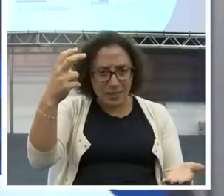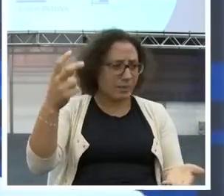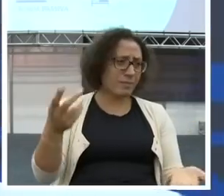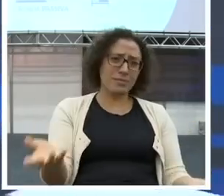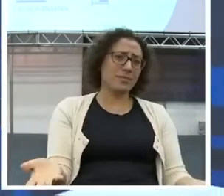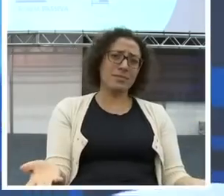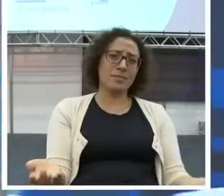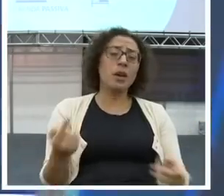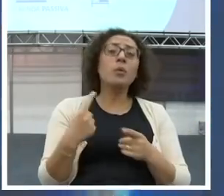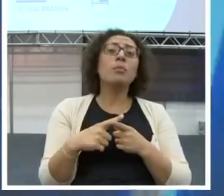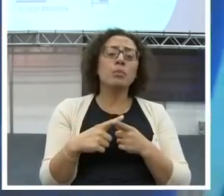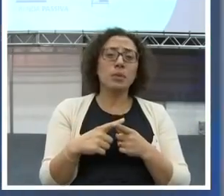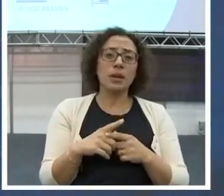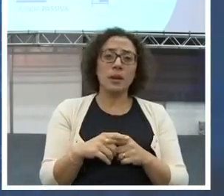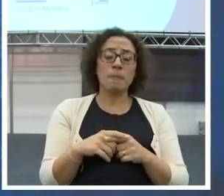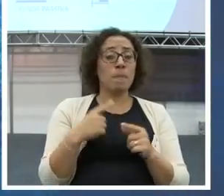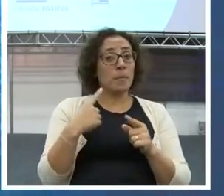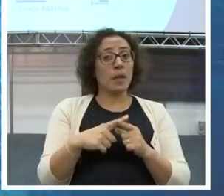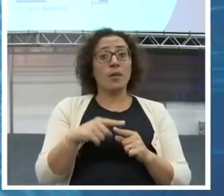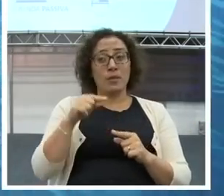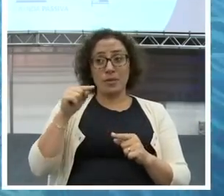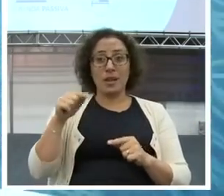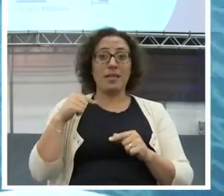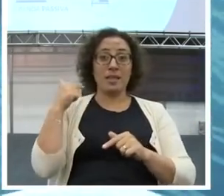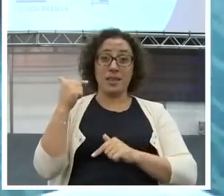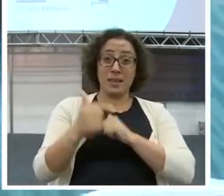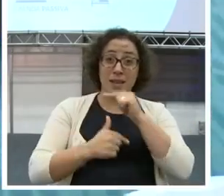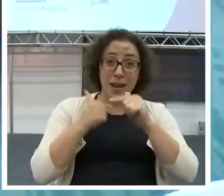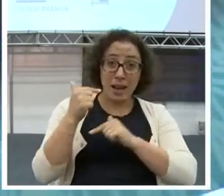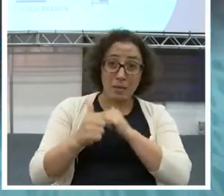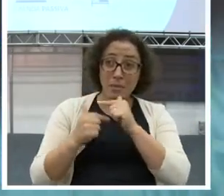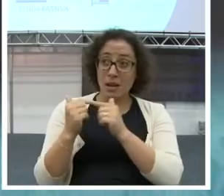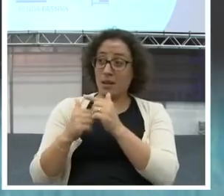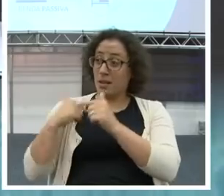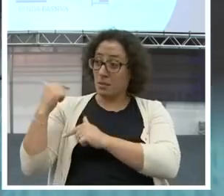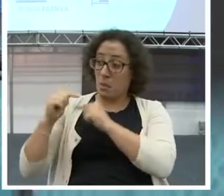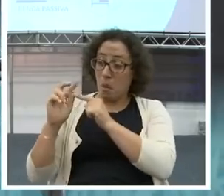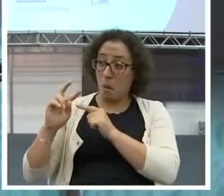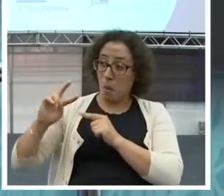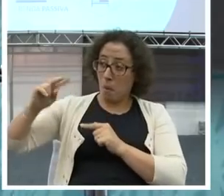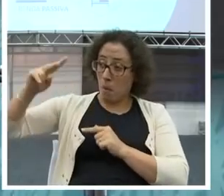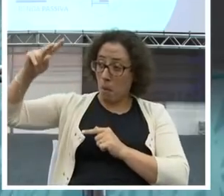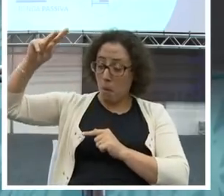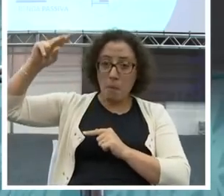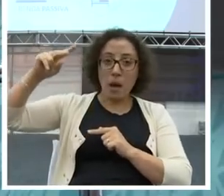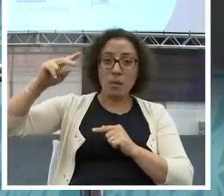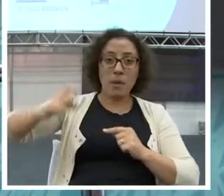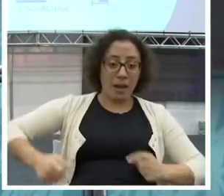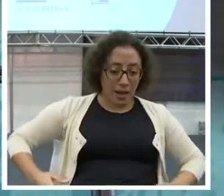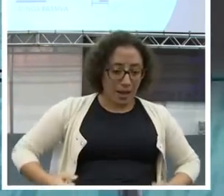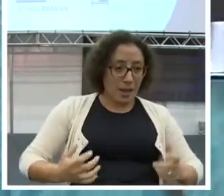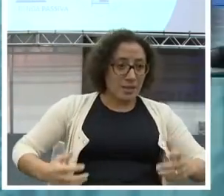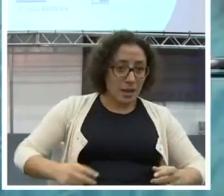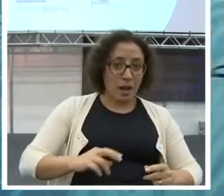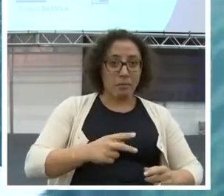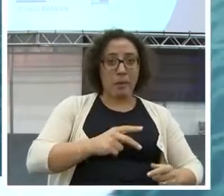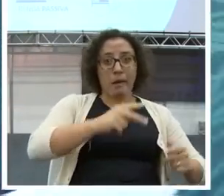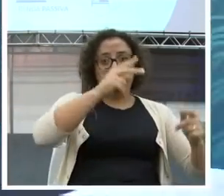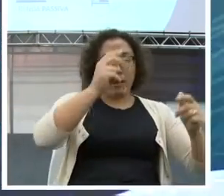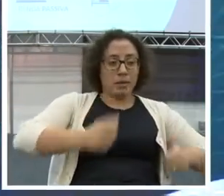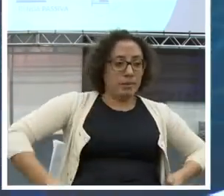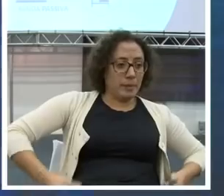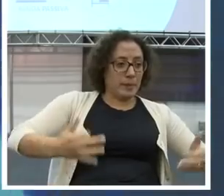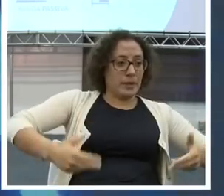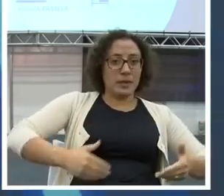Pelo seguinte, você está trabalhando mais para gastar mais. E não para ficar rico. Você está trabalhando